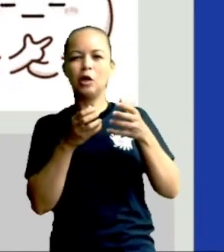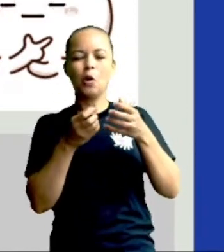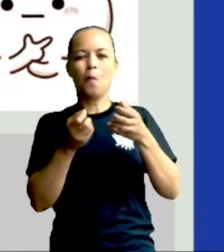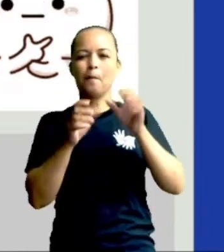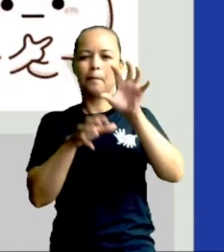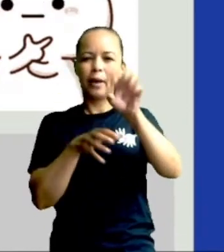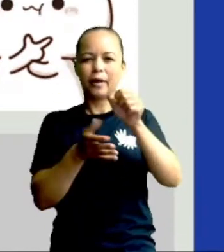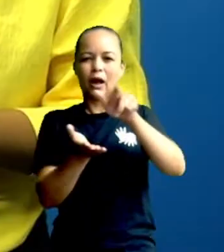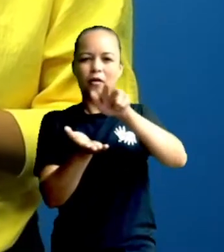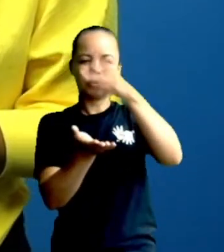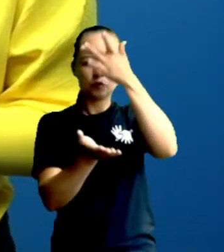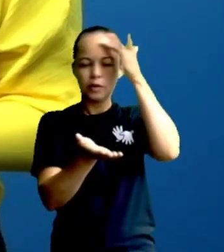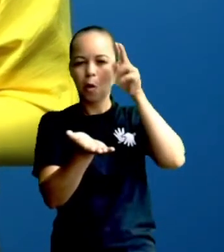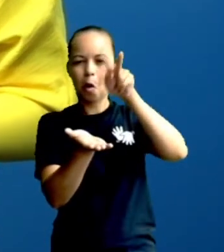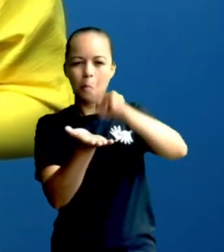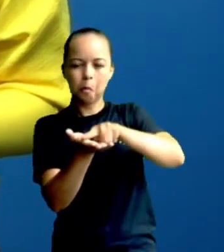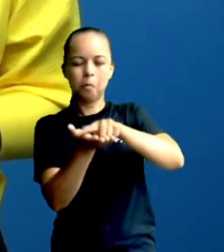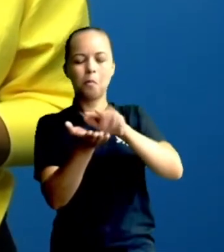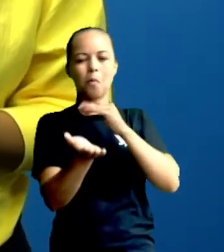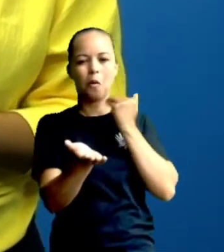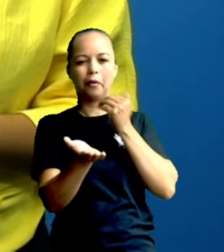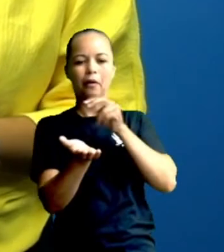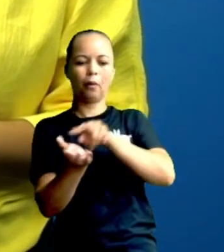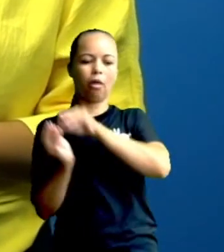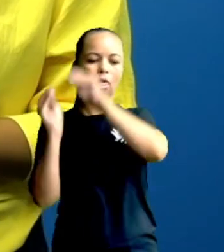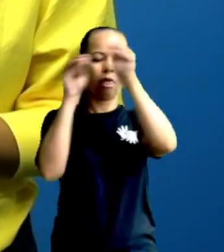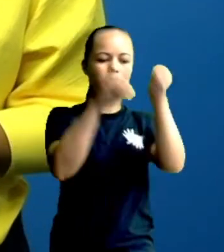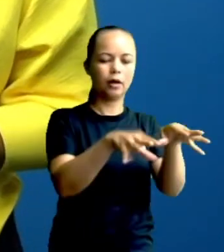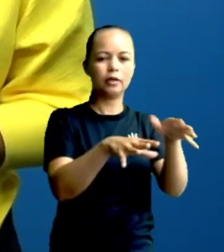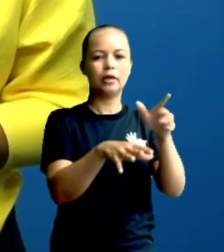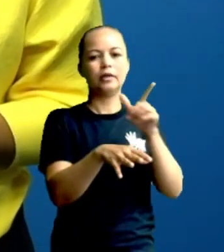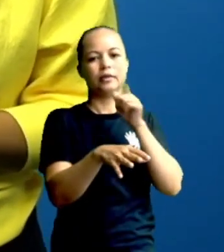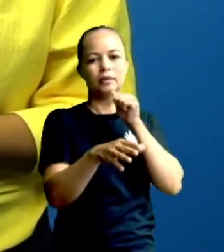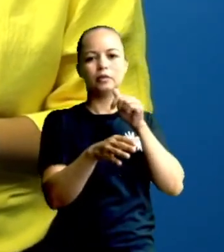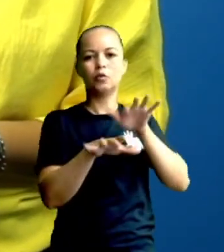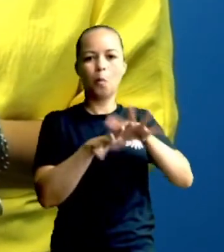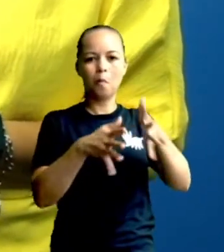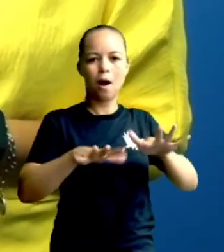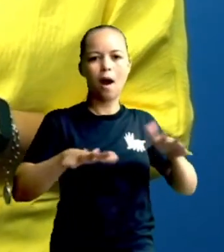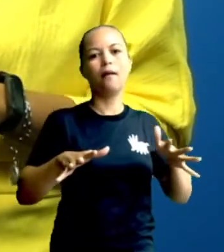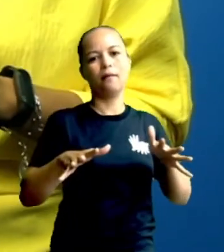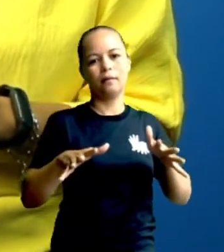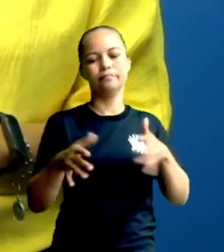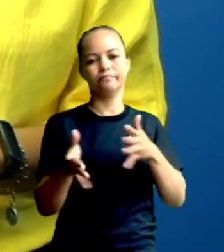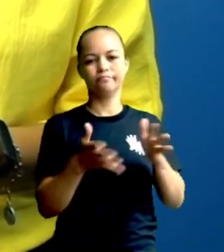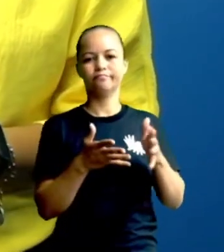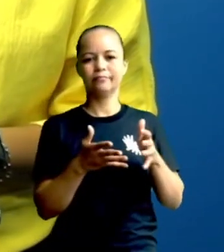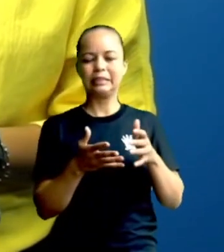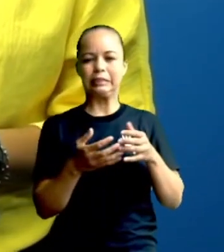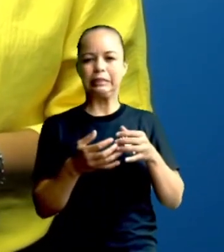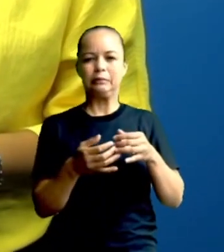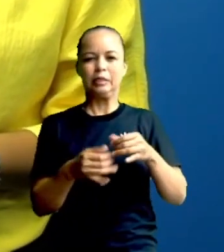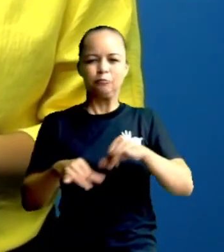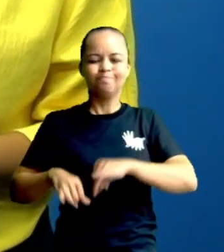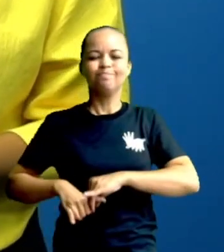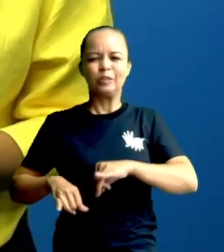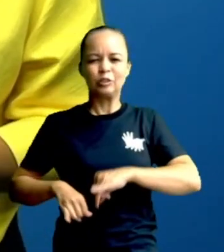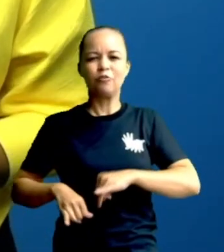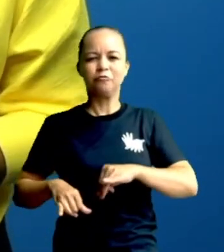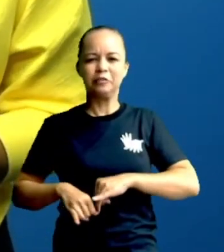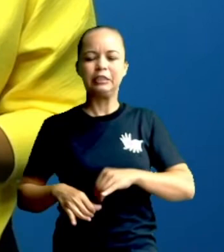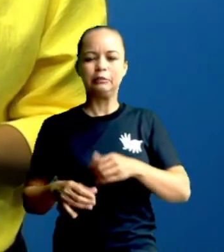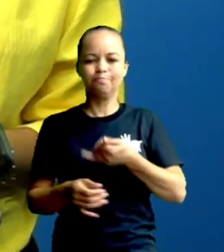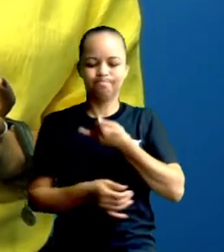corpos. Uma situação muito constrangedora e, assim, muito triste, na verdade,